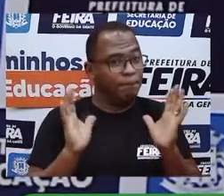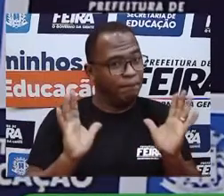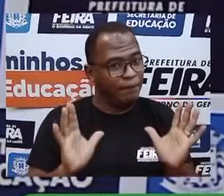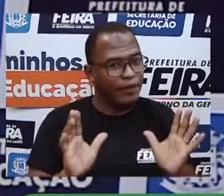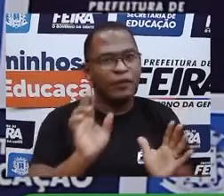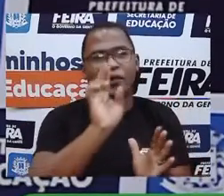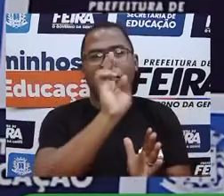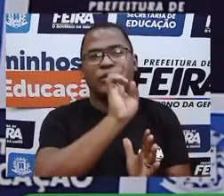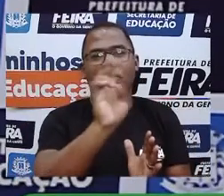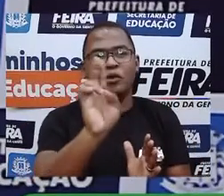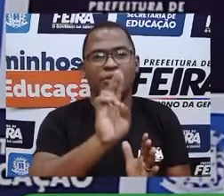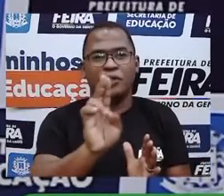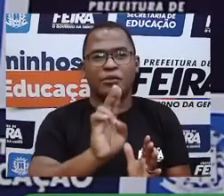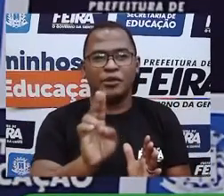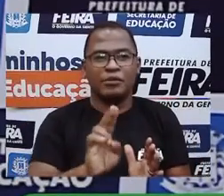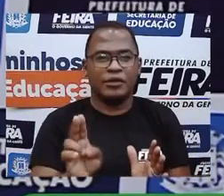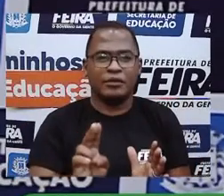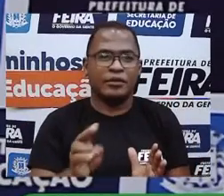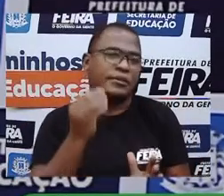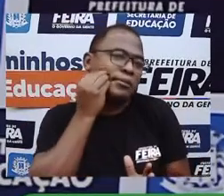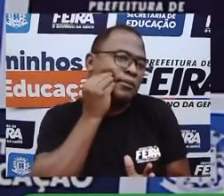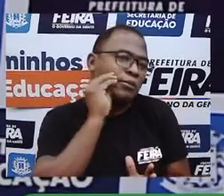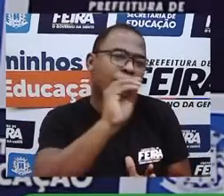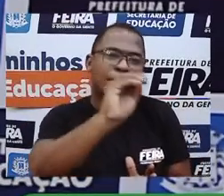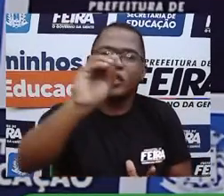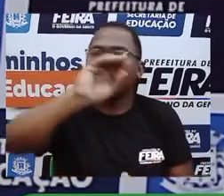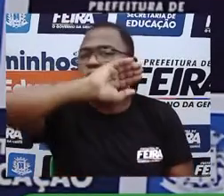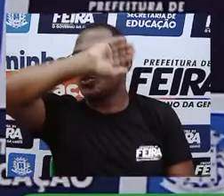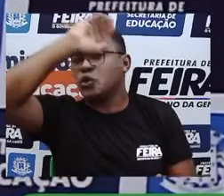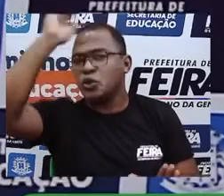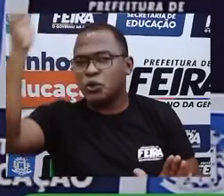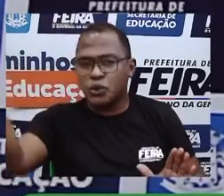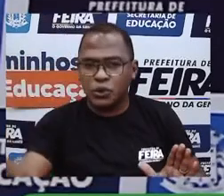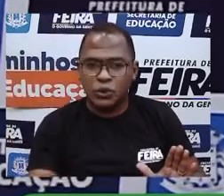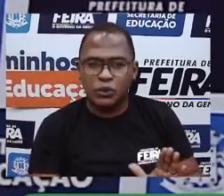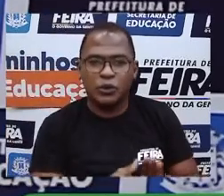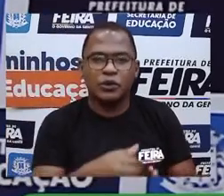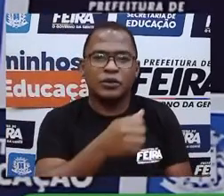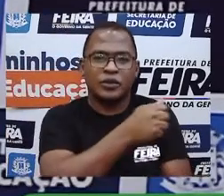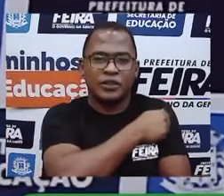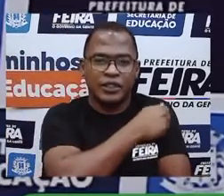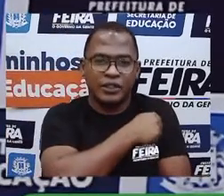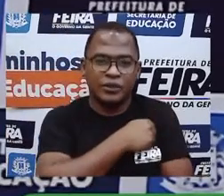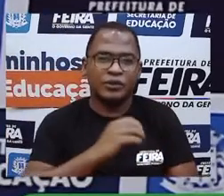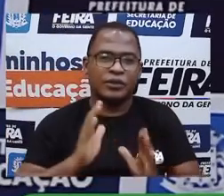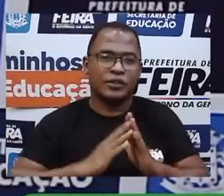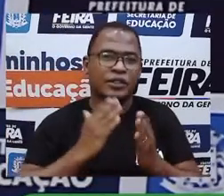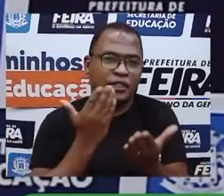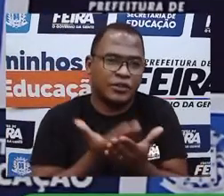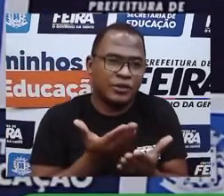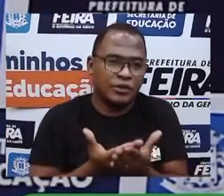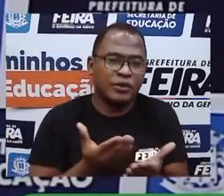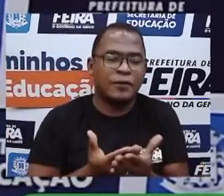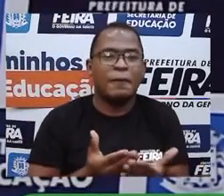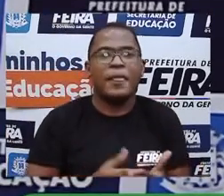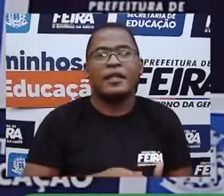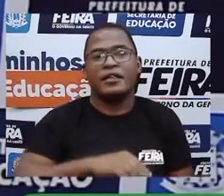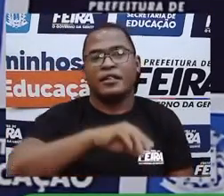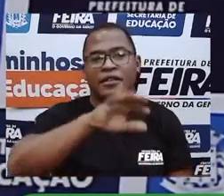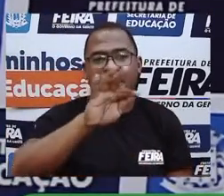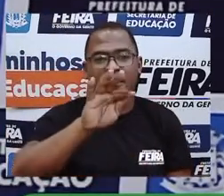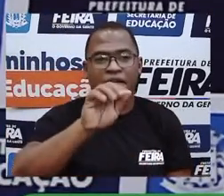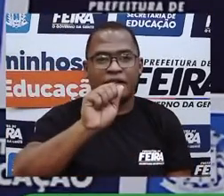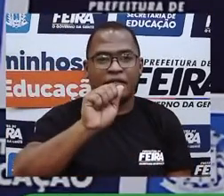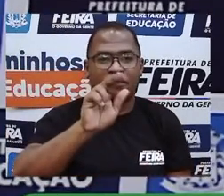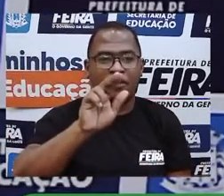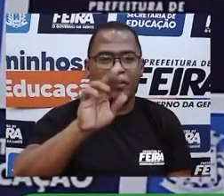vou falar o nome, mas eu quero deixar um beijo muito grande aos meus alunos lá do Faustino, os meus alunos do EJA 1, 2 e 3. Um